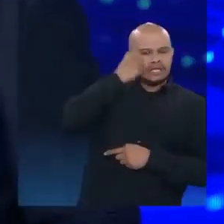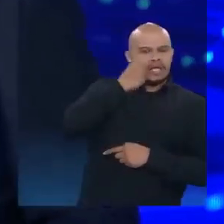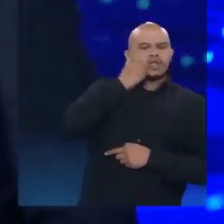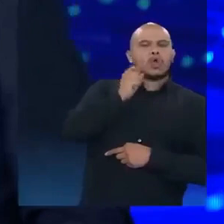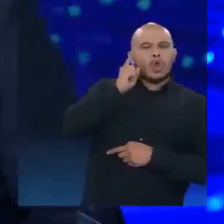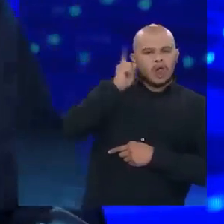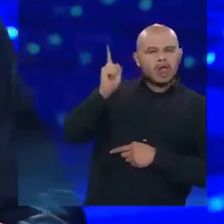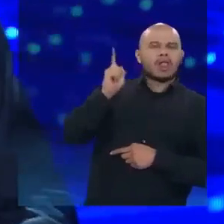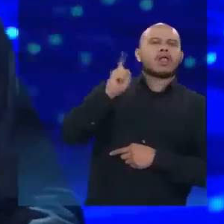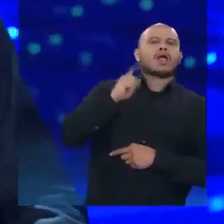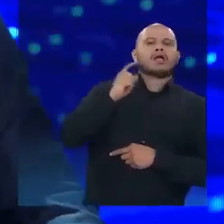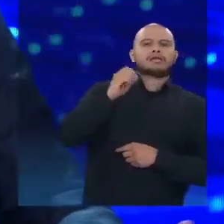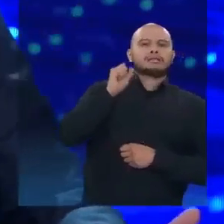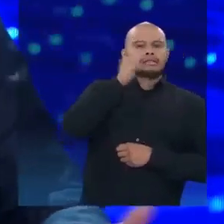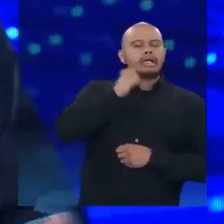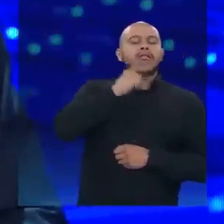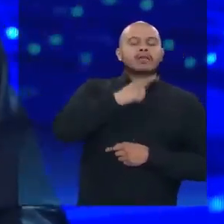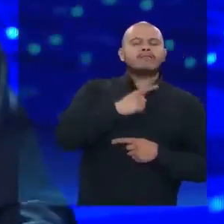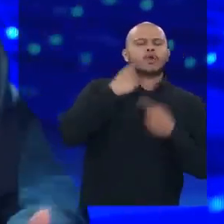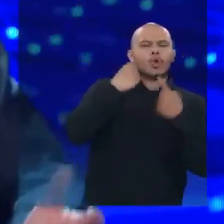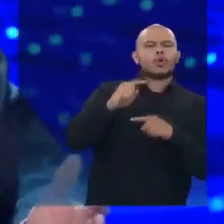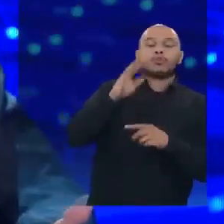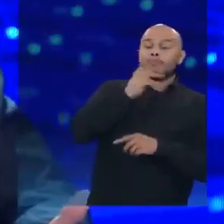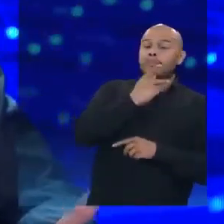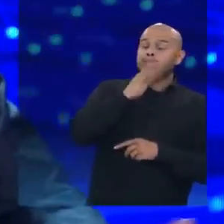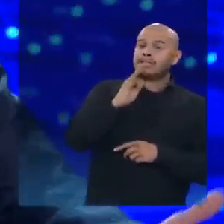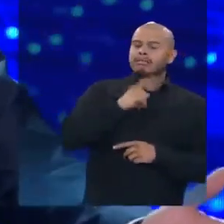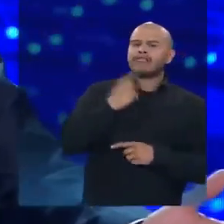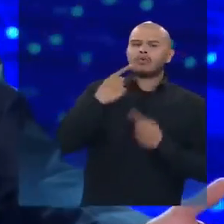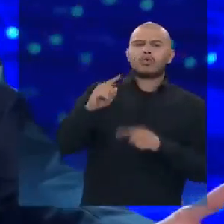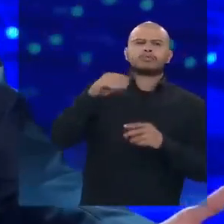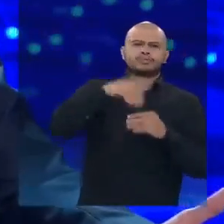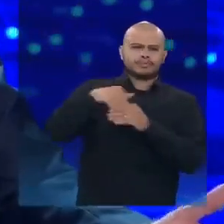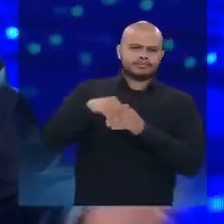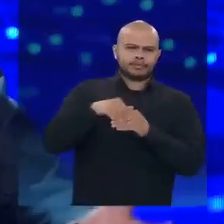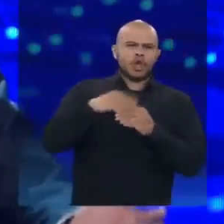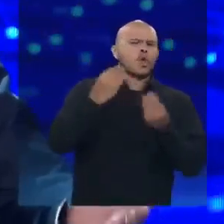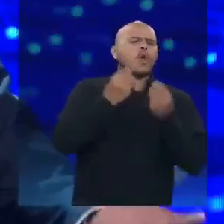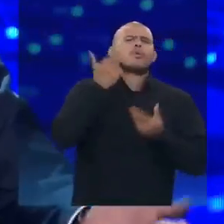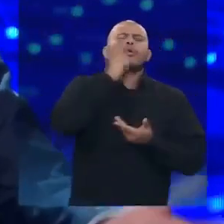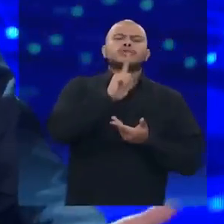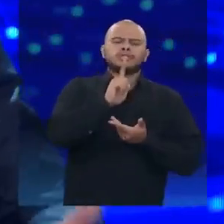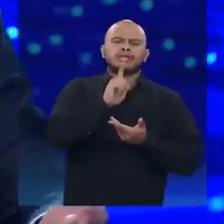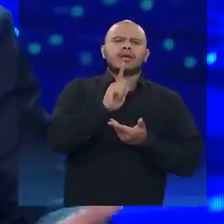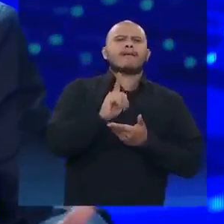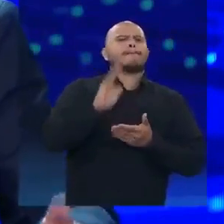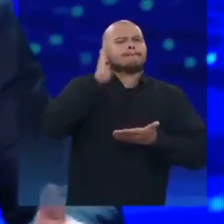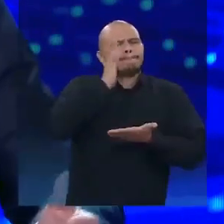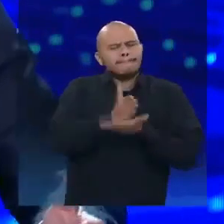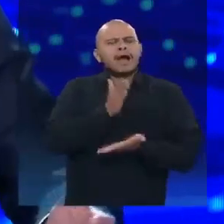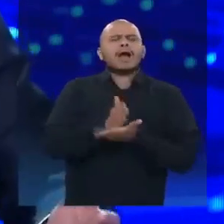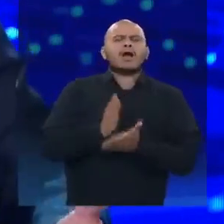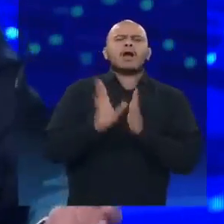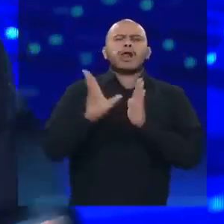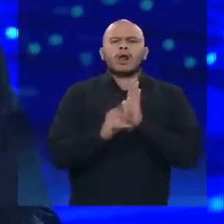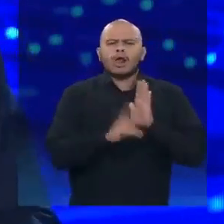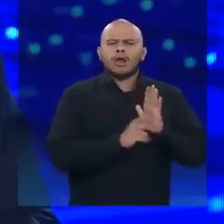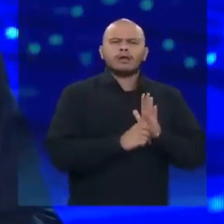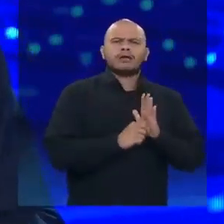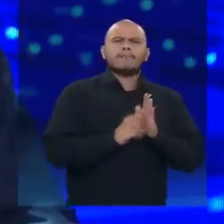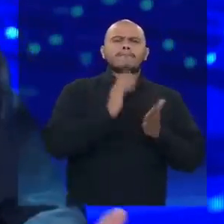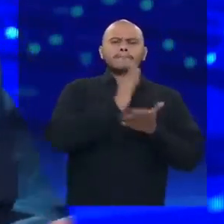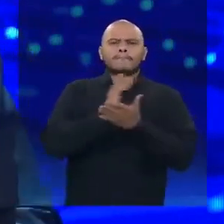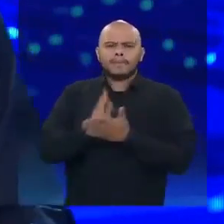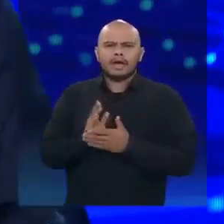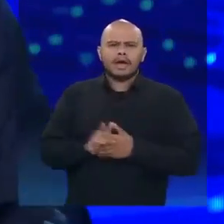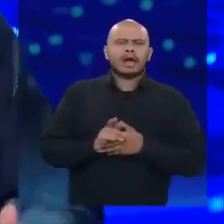Senado Federal. Como conseguir recurso? Não roubando, não metendo a mão no bolso do povo.